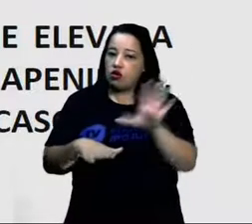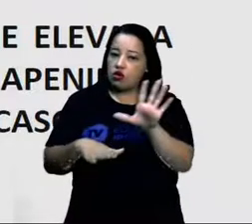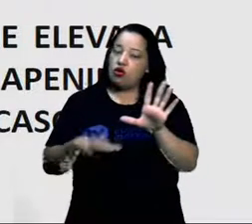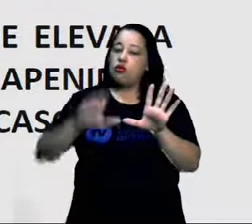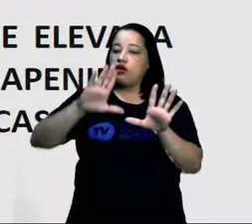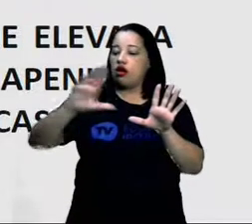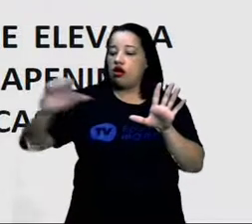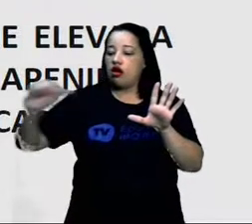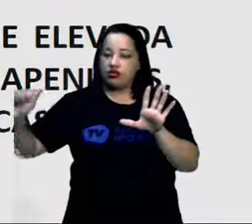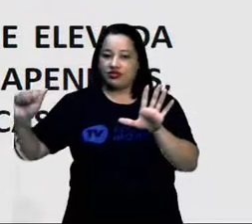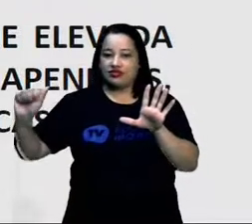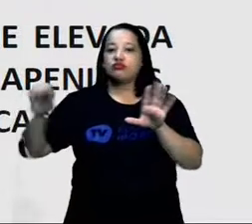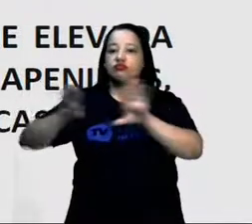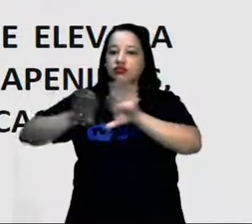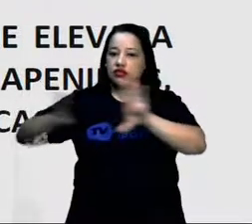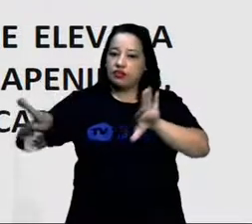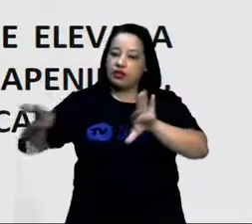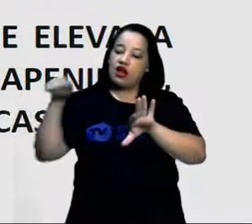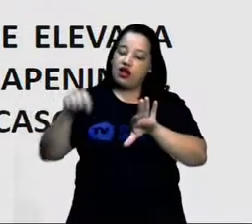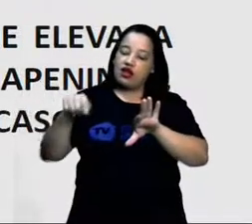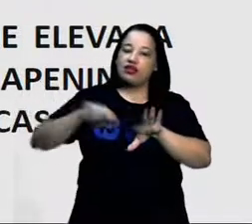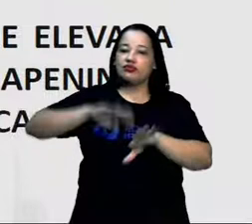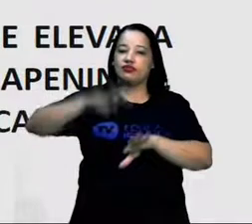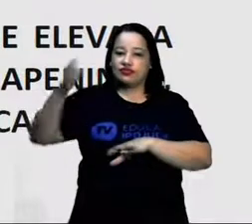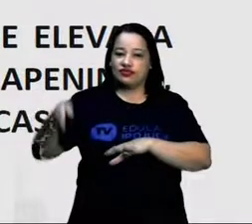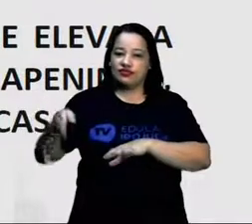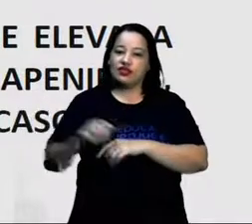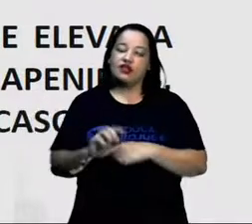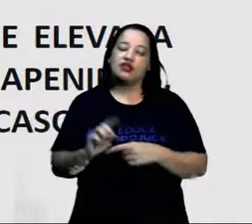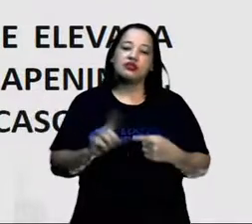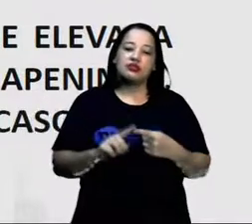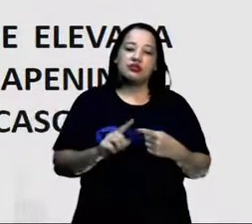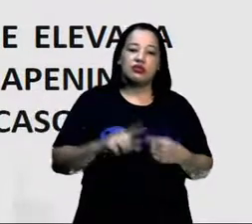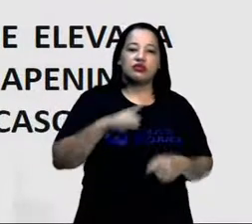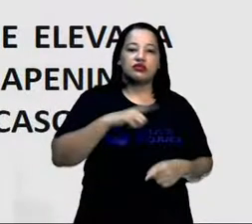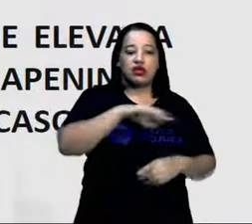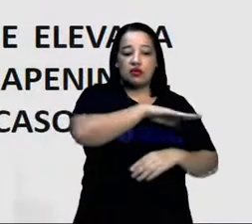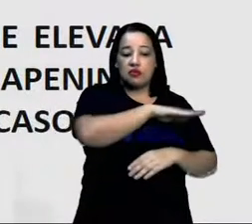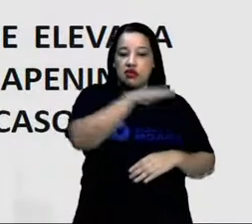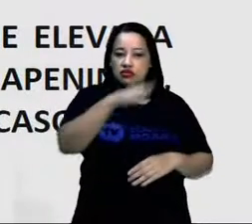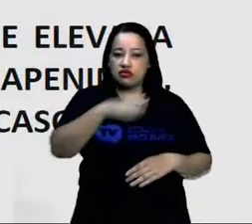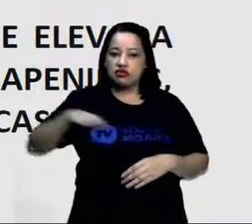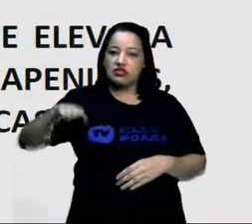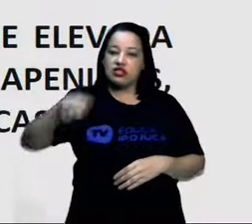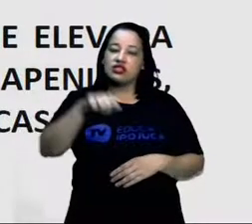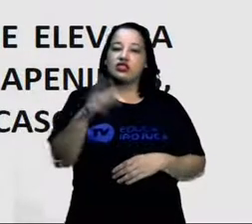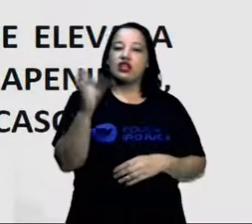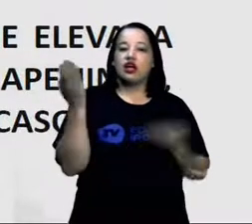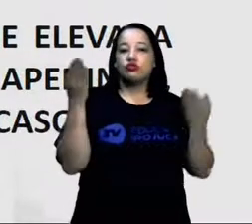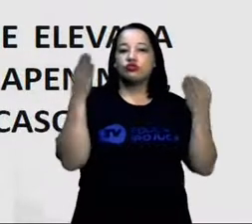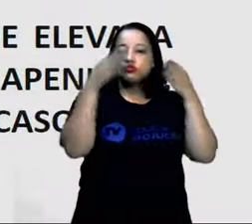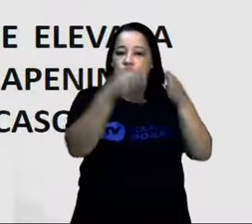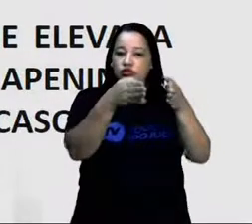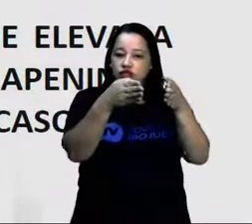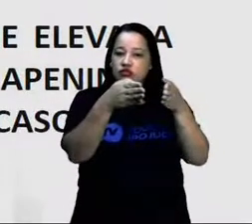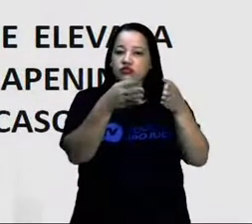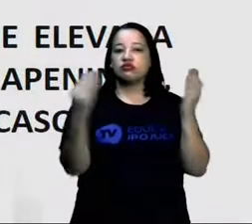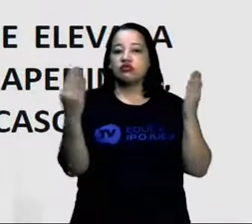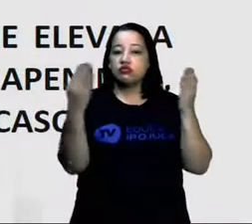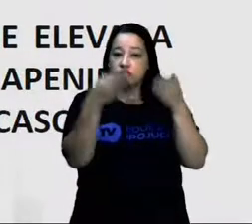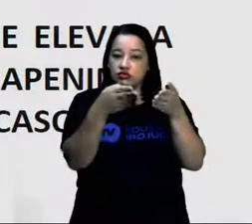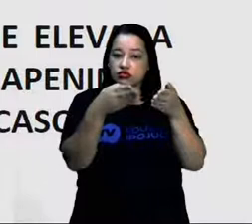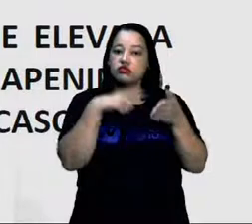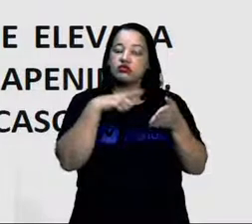Alpes escandinavos. As planícies centrais, localizadas na região central,